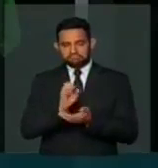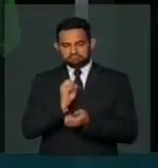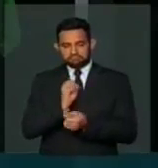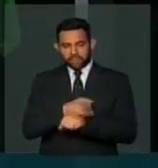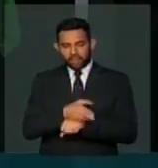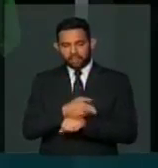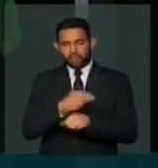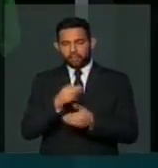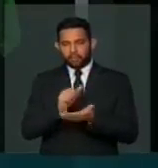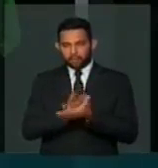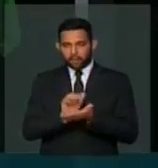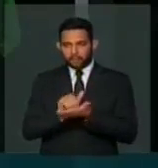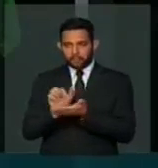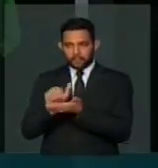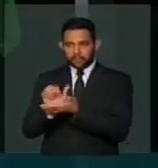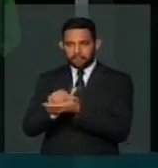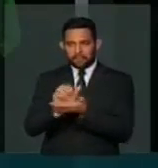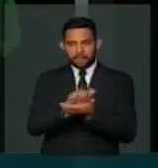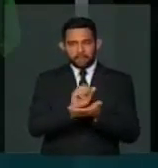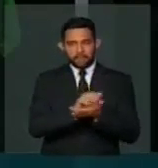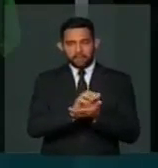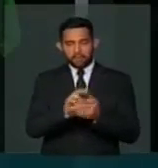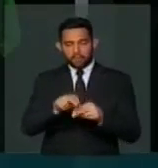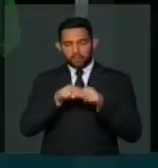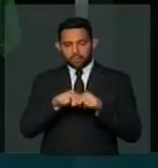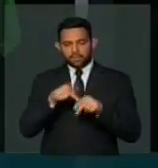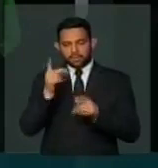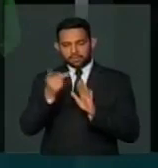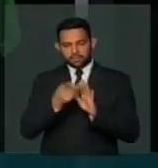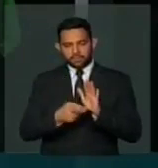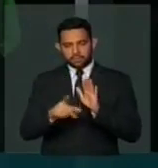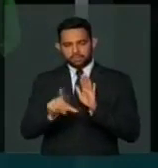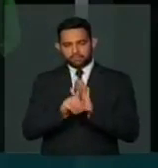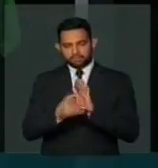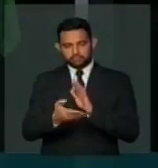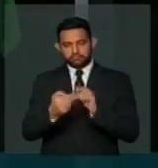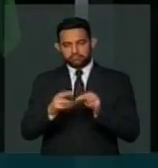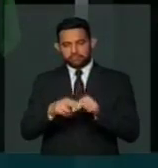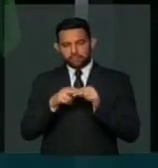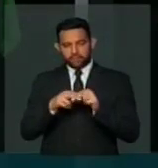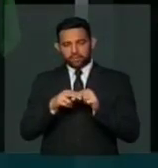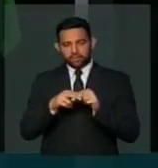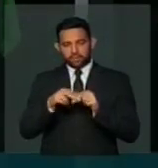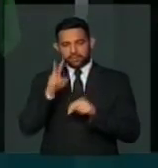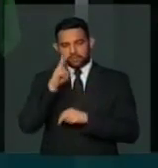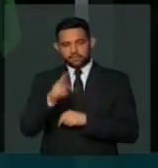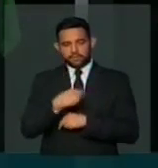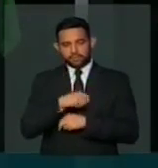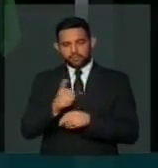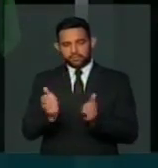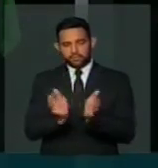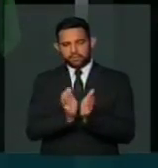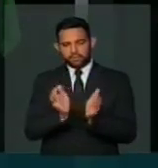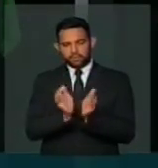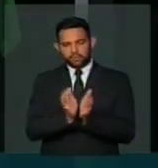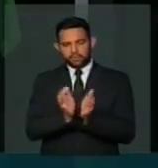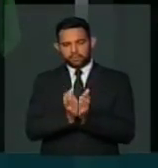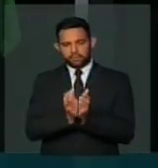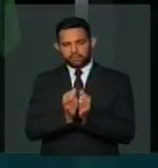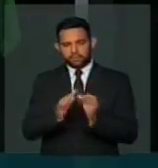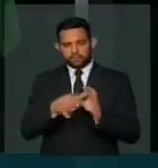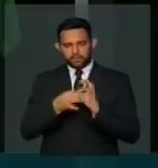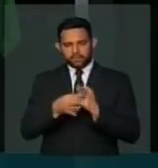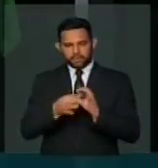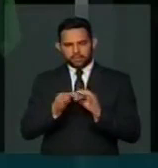pessoas pelo país afora por conta deste projeto. Poucas vezes vi uma categoria tão